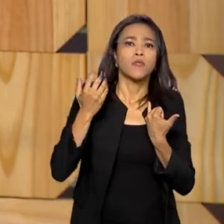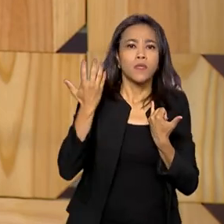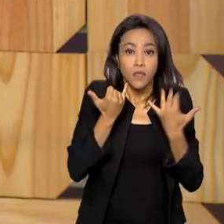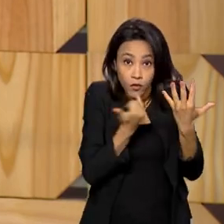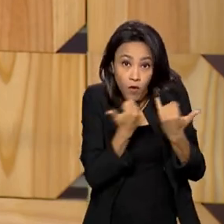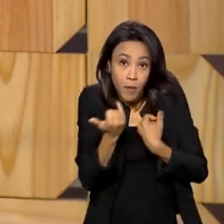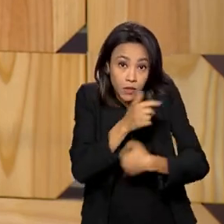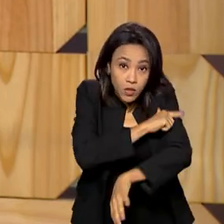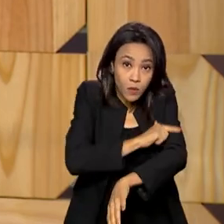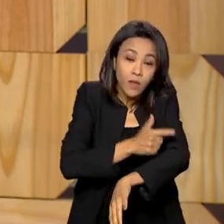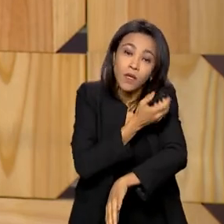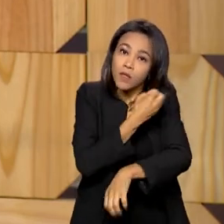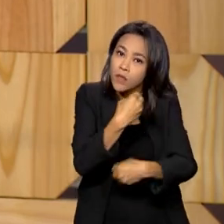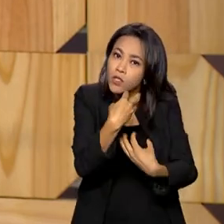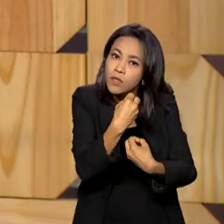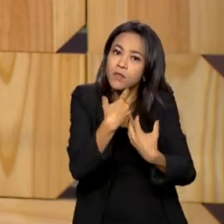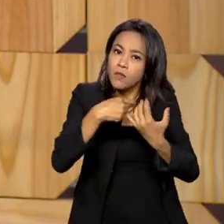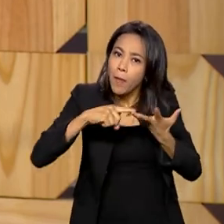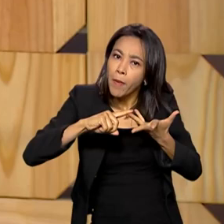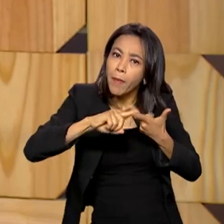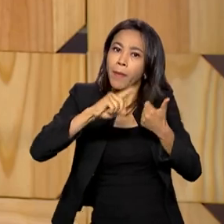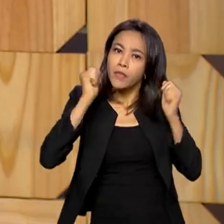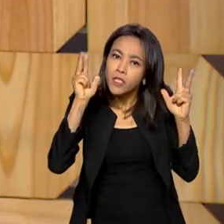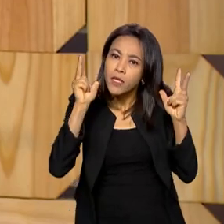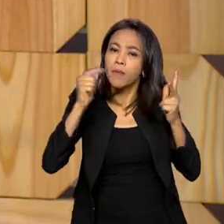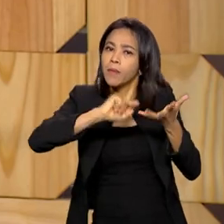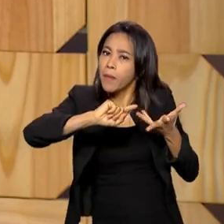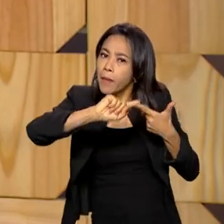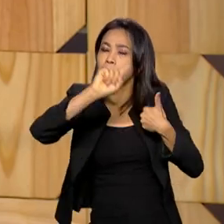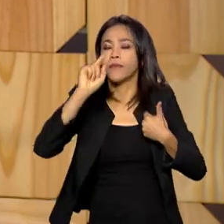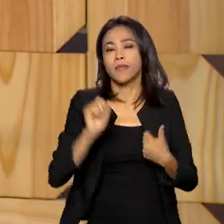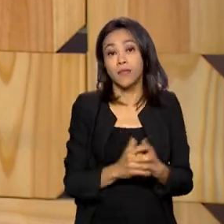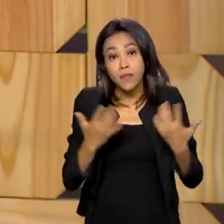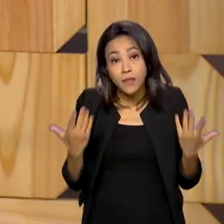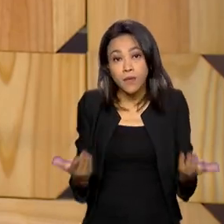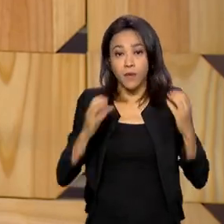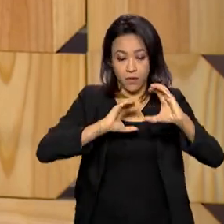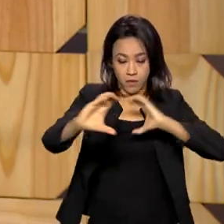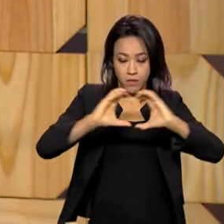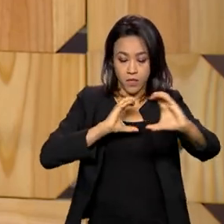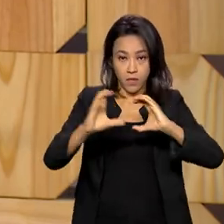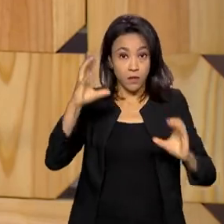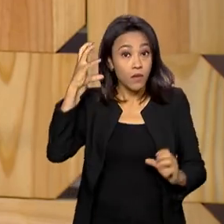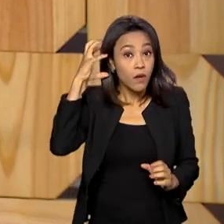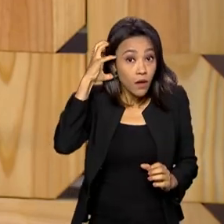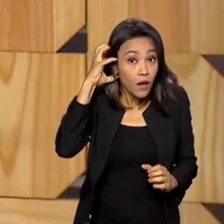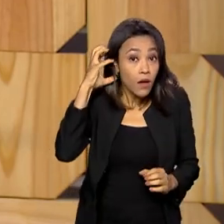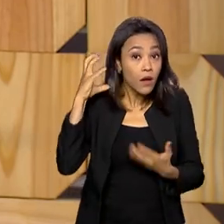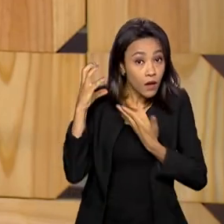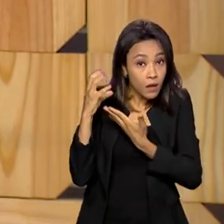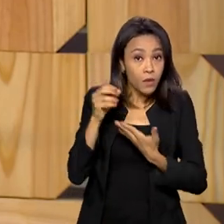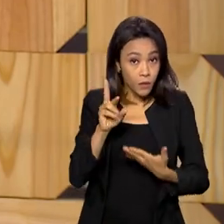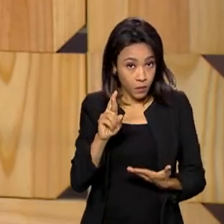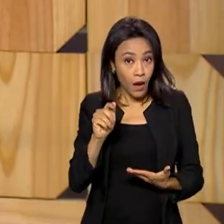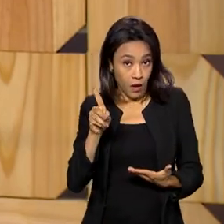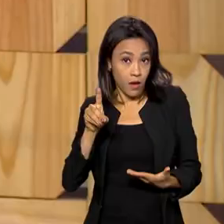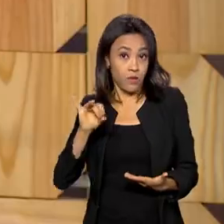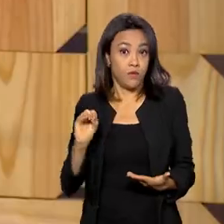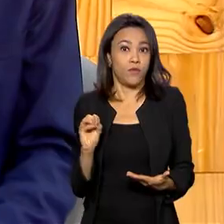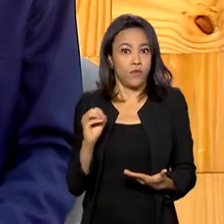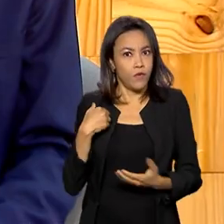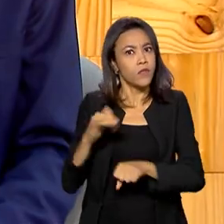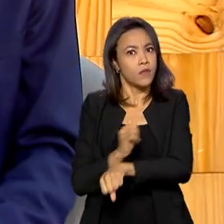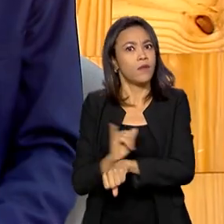tendo a possibilidade de se entreter. Então, o rádio, a comunicação, e aí, no nosso caso, que o rádio teve esse papel muito